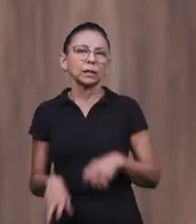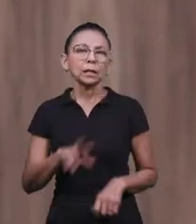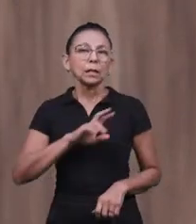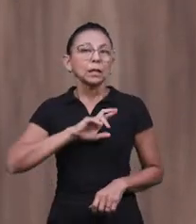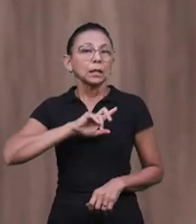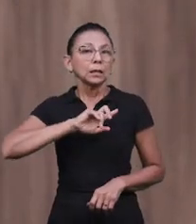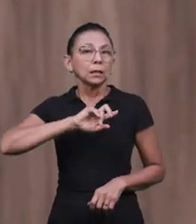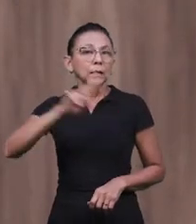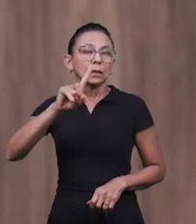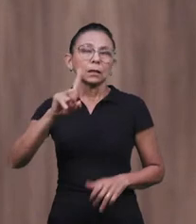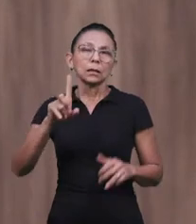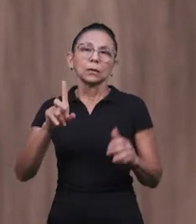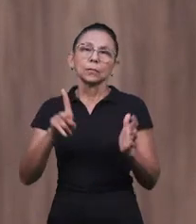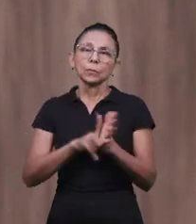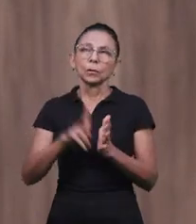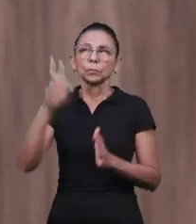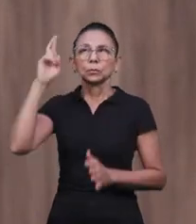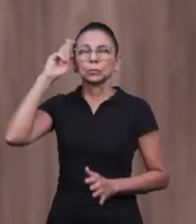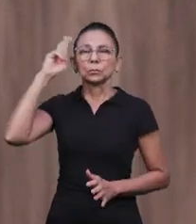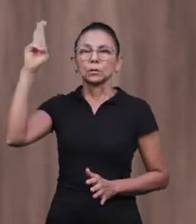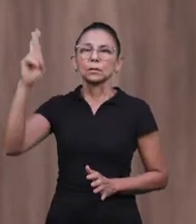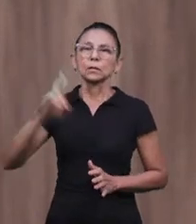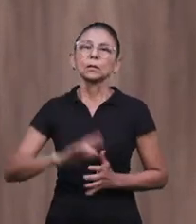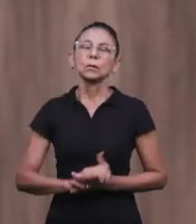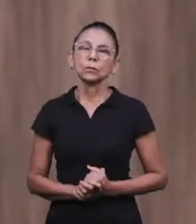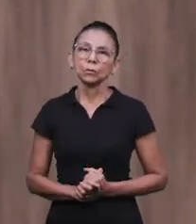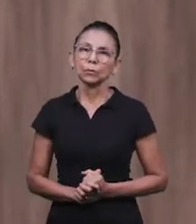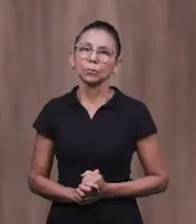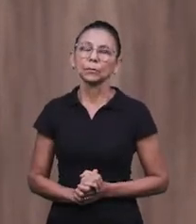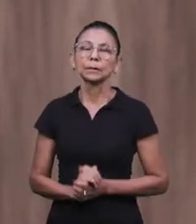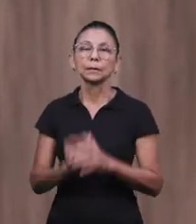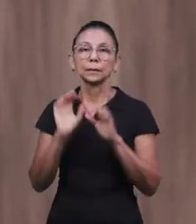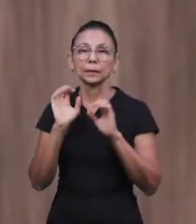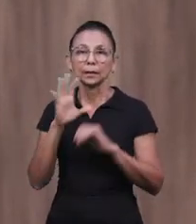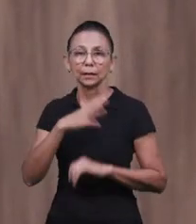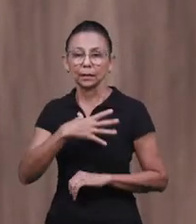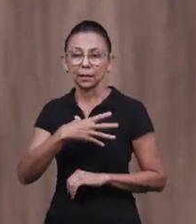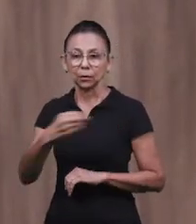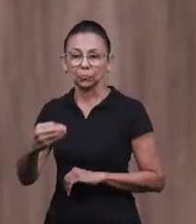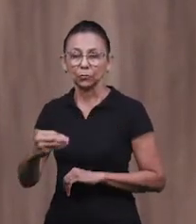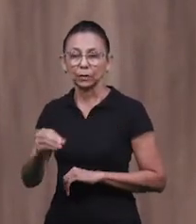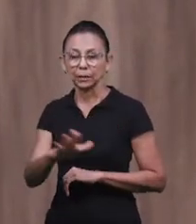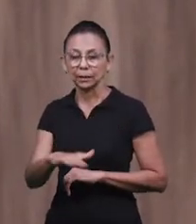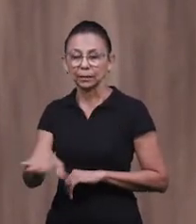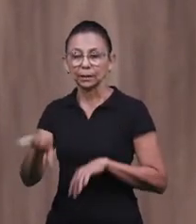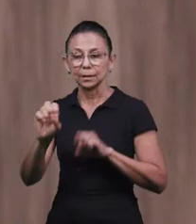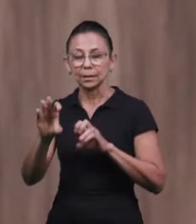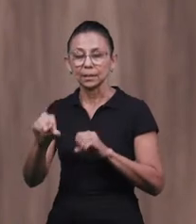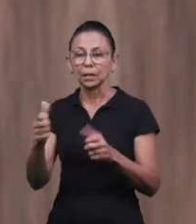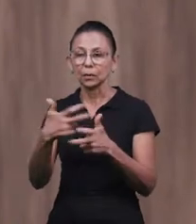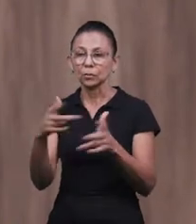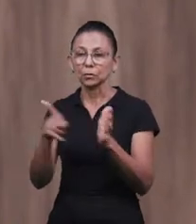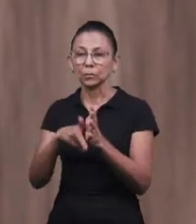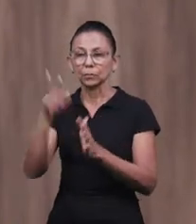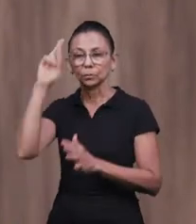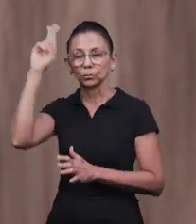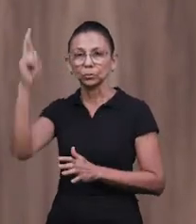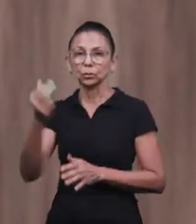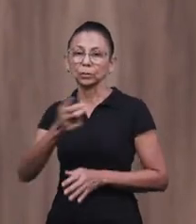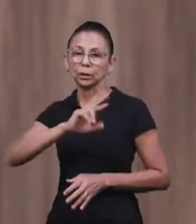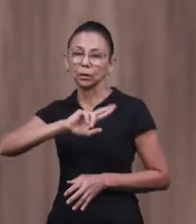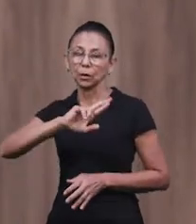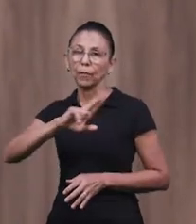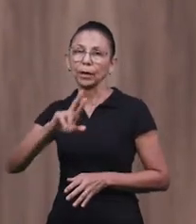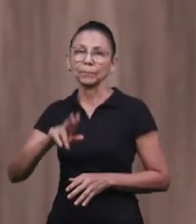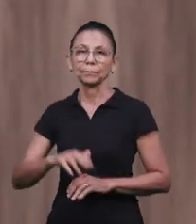Senhor. Então, assim, mostrar biblicamente para a criança, desde cedo, aquilo que provém do Senhor e aquilo que não